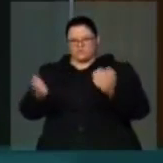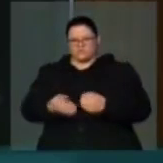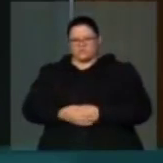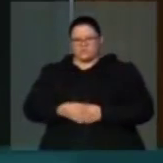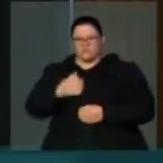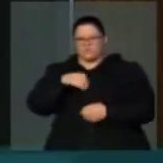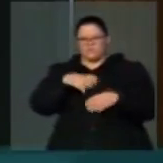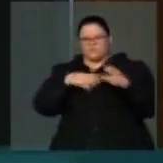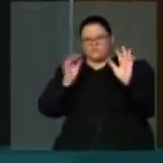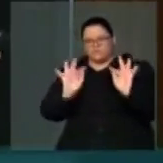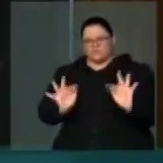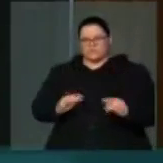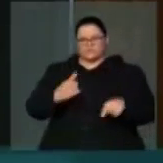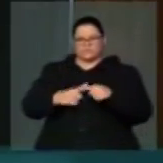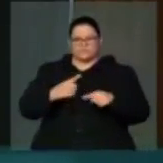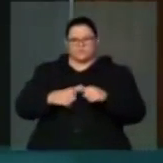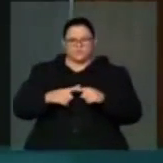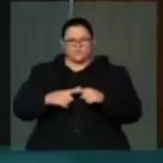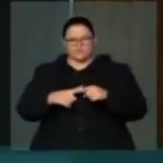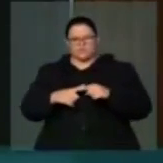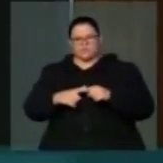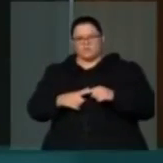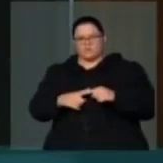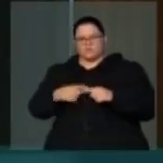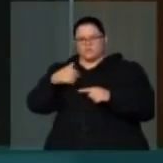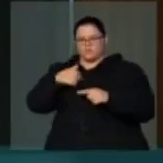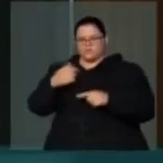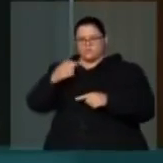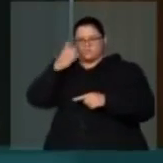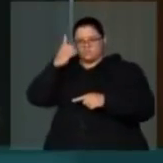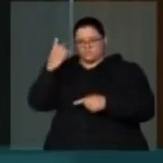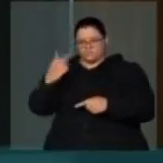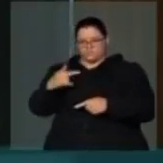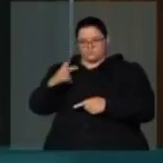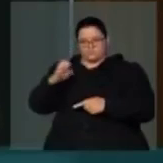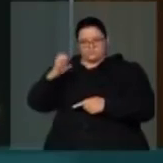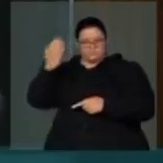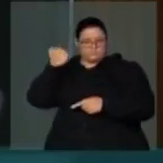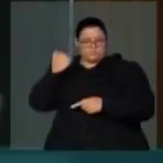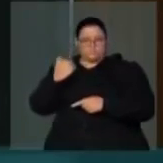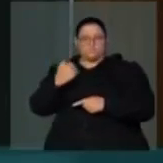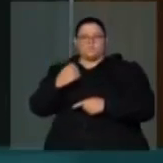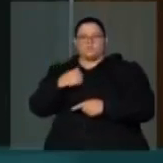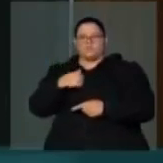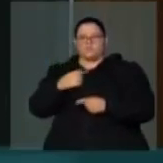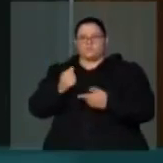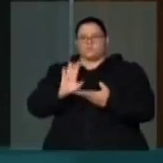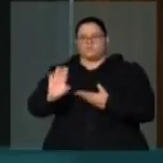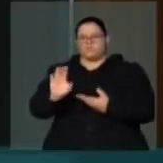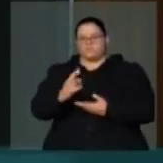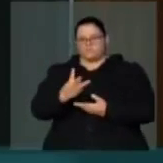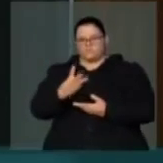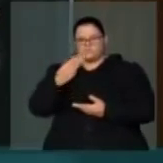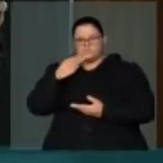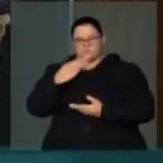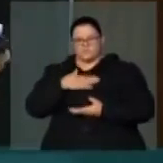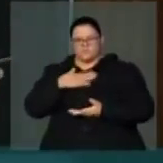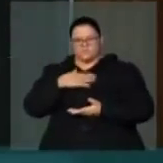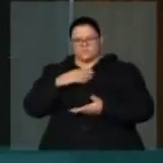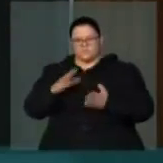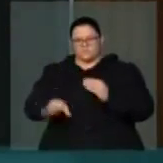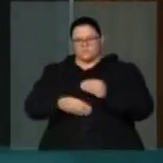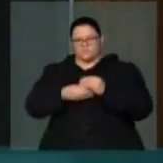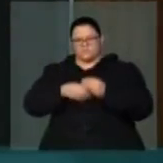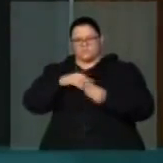legislatura passada, eu indiquei para aquela instituição cerca de 3 milhões nas nossas emendas individuais e estão sendo